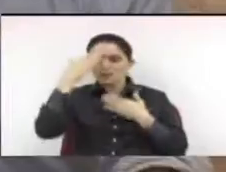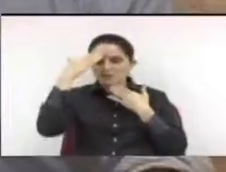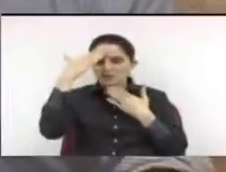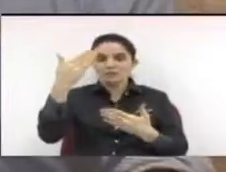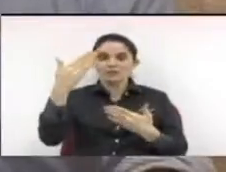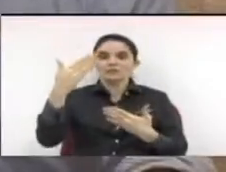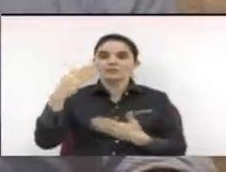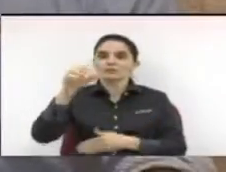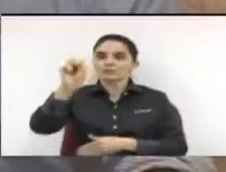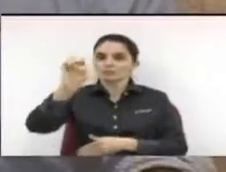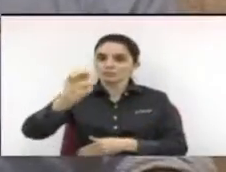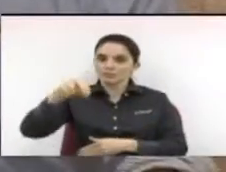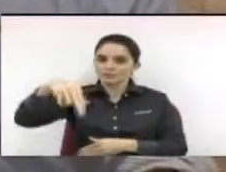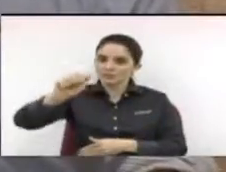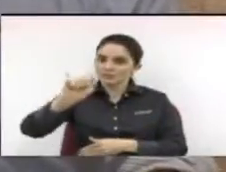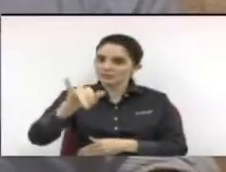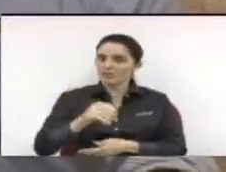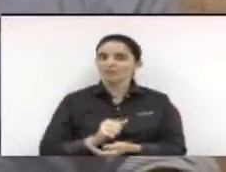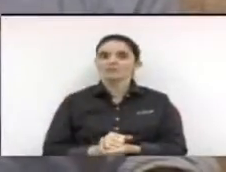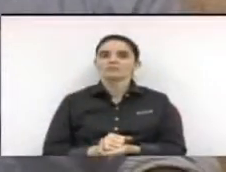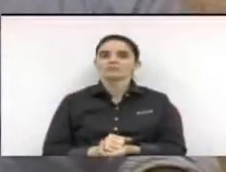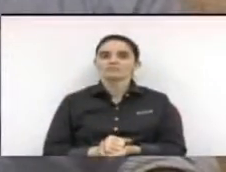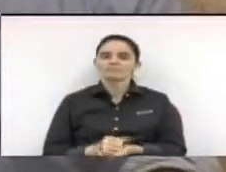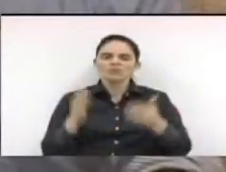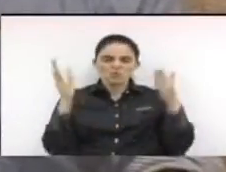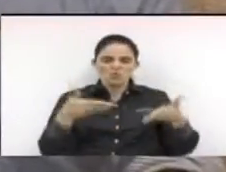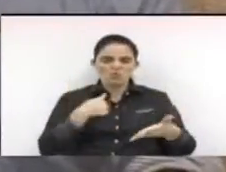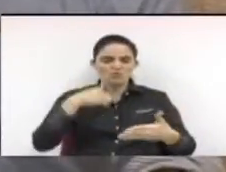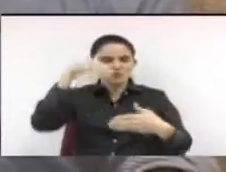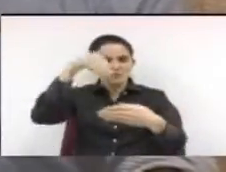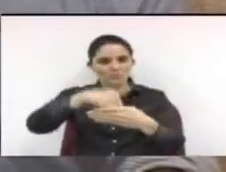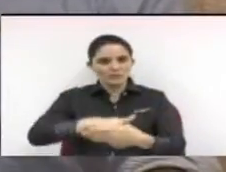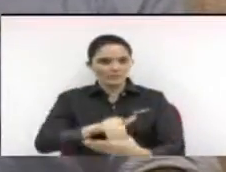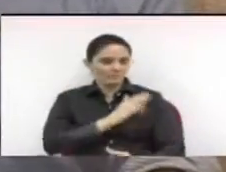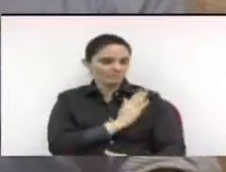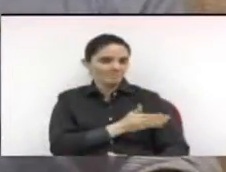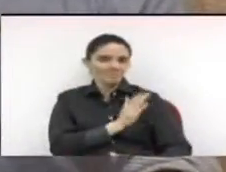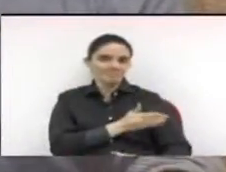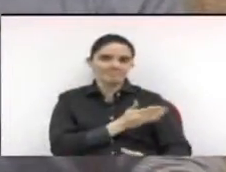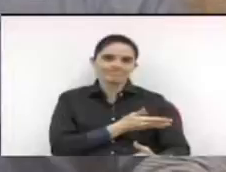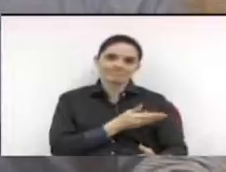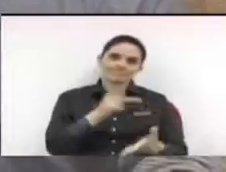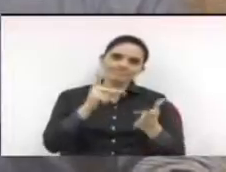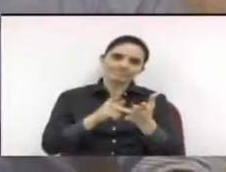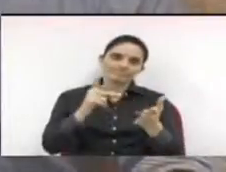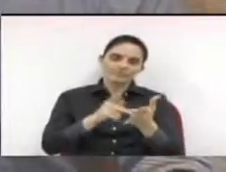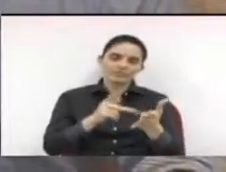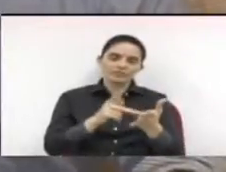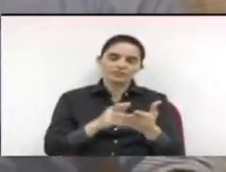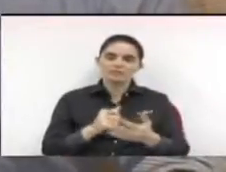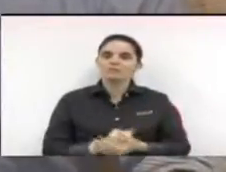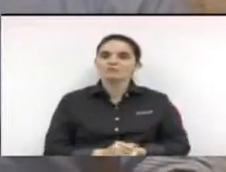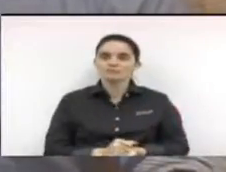Por isso, hoje, eu votei com o coração. Mas votei pensando que a hipótese